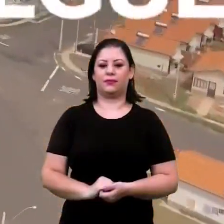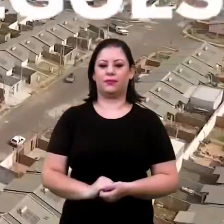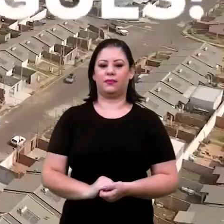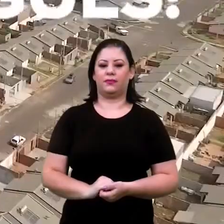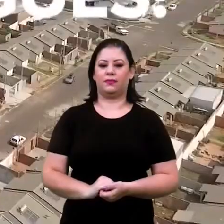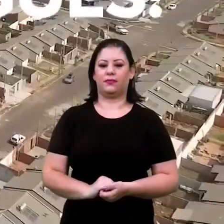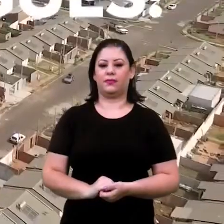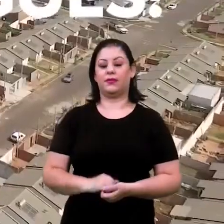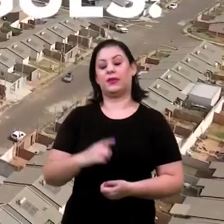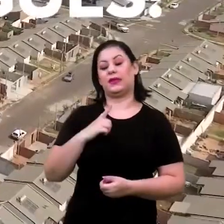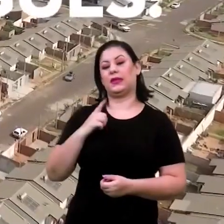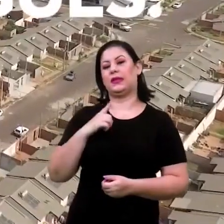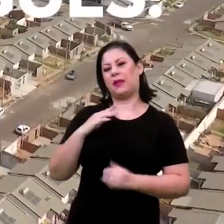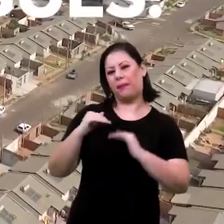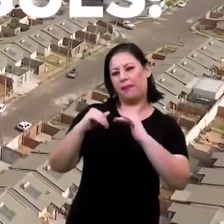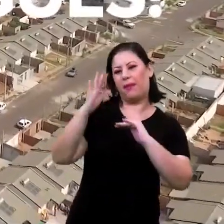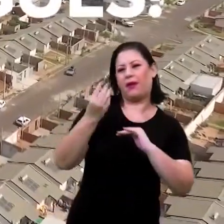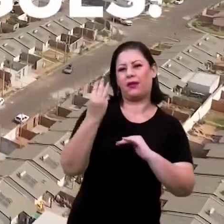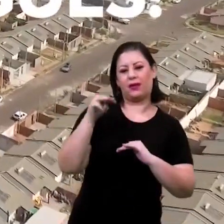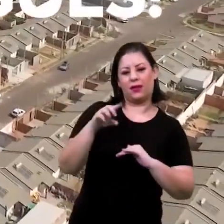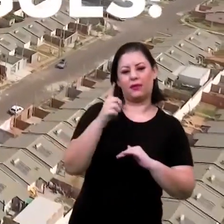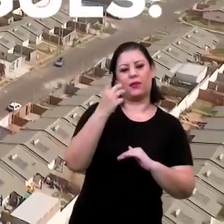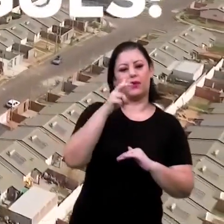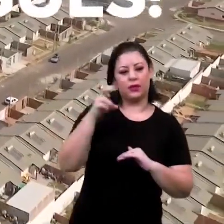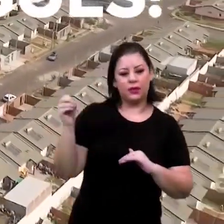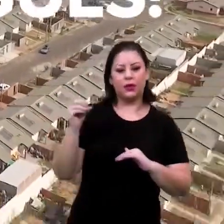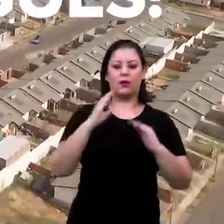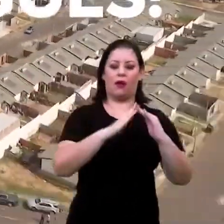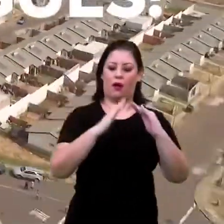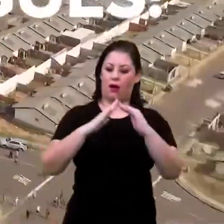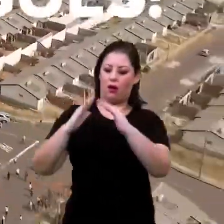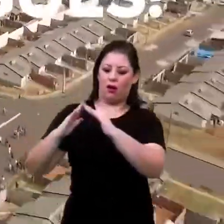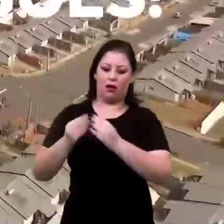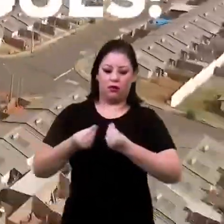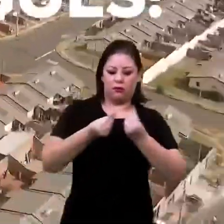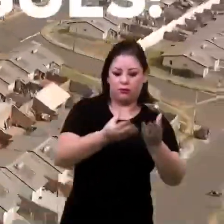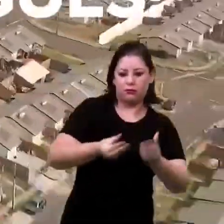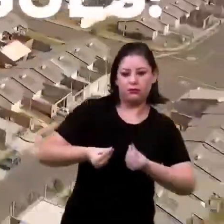Mais de 3.500 moradias entregues.